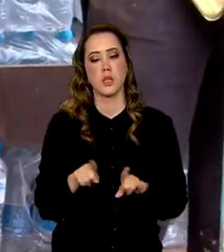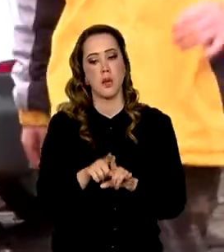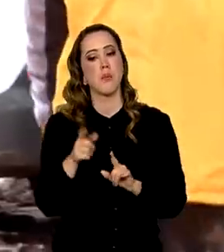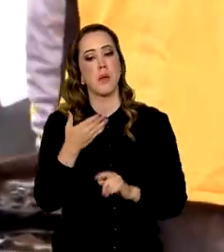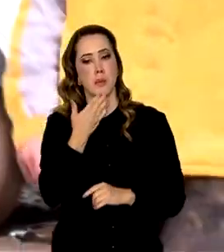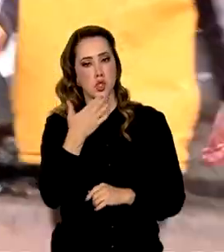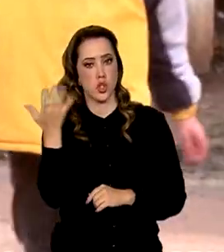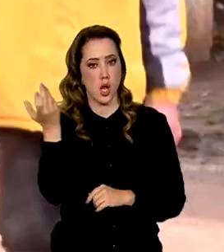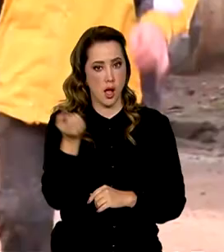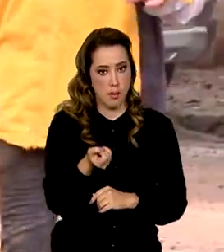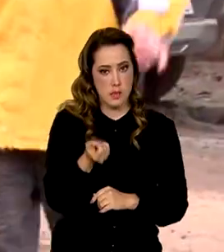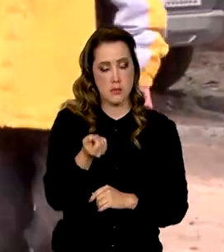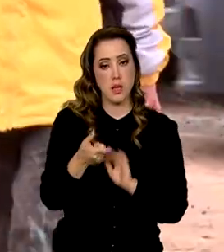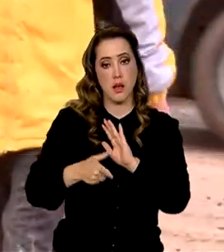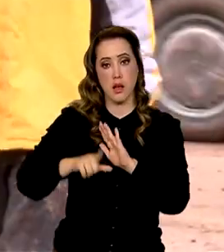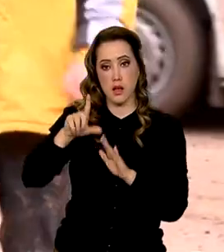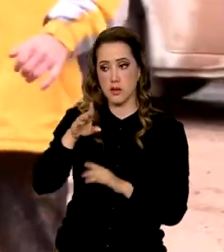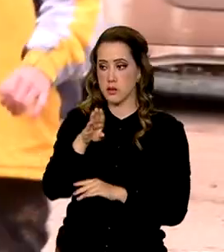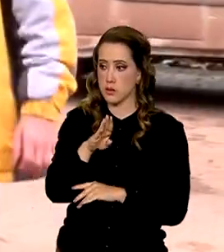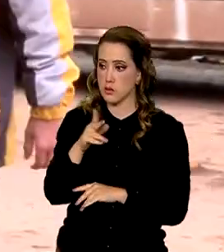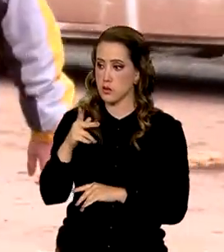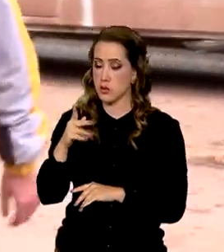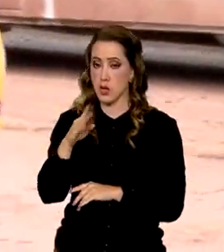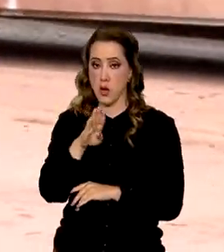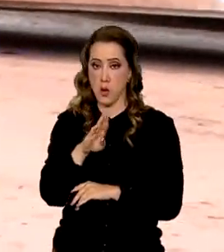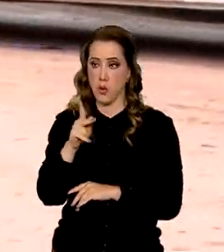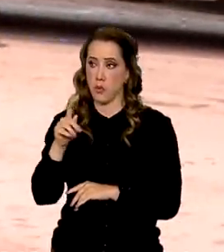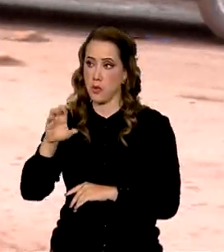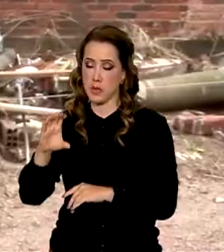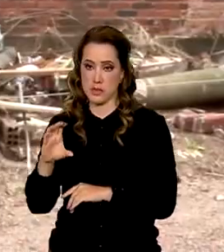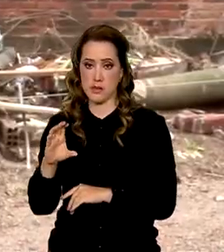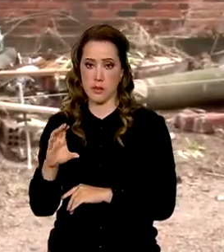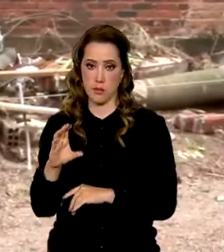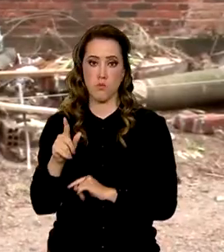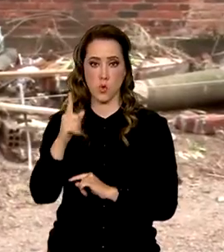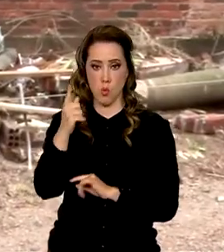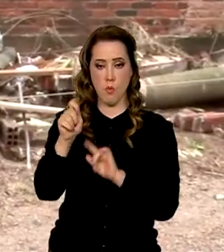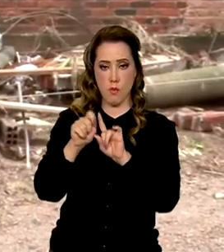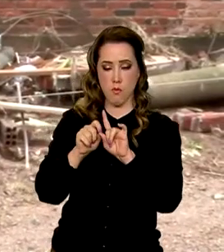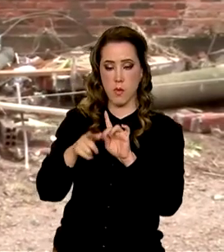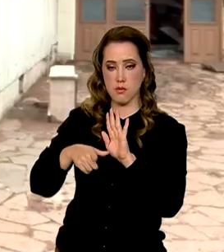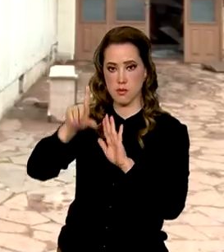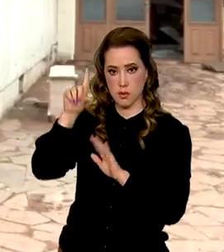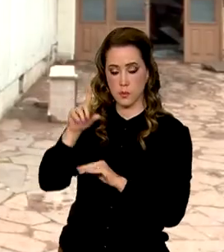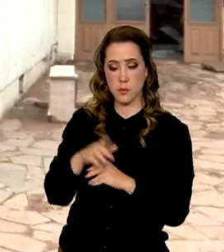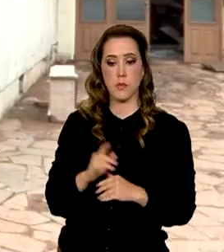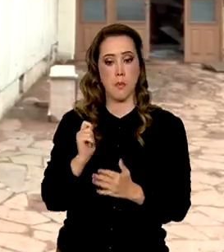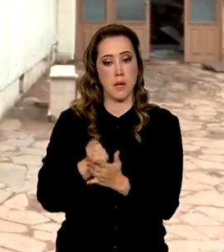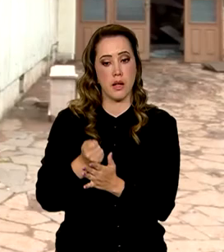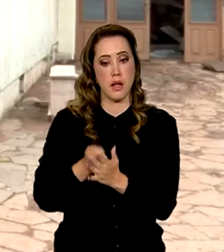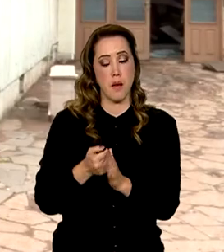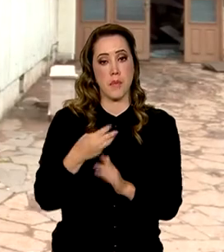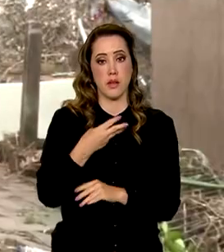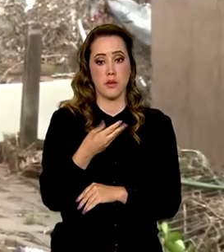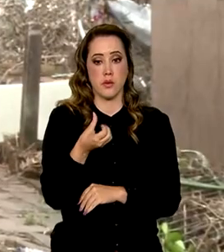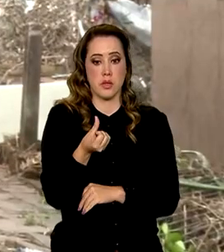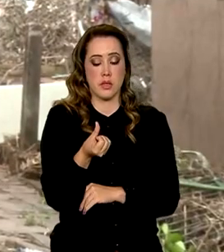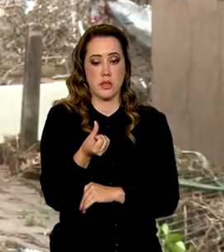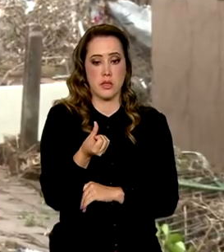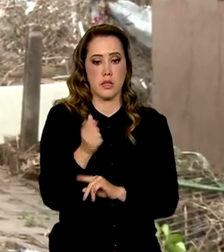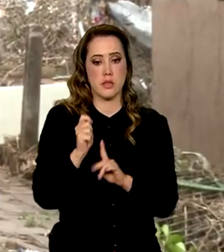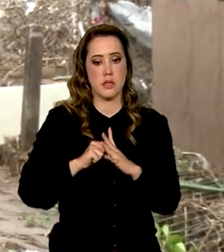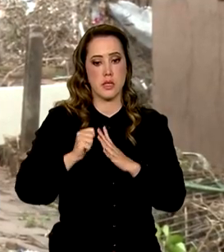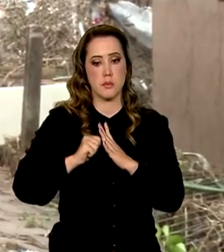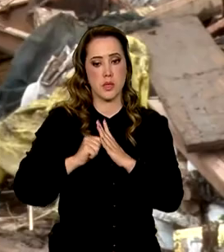antecipar mais uma parcela do BPC no valor de um salário mínimo. O pagamento vai poder ser feito em 36 parcelas.